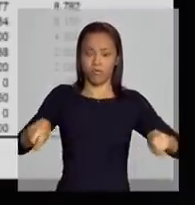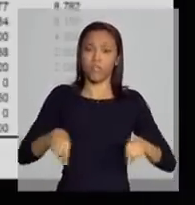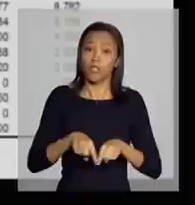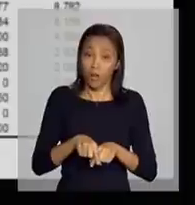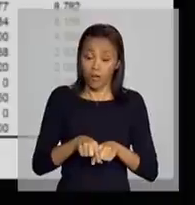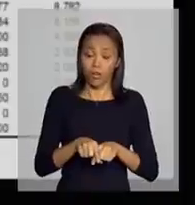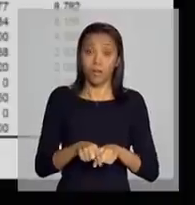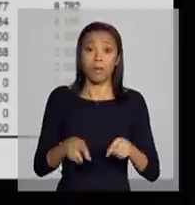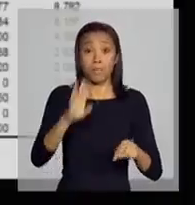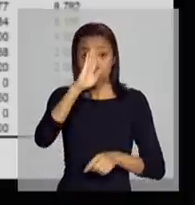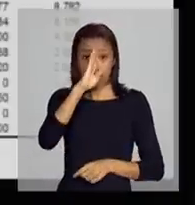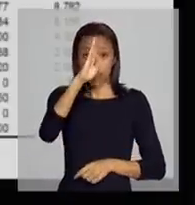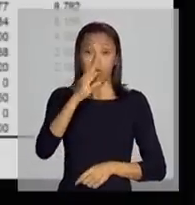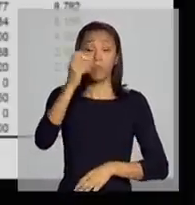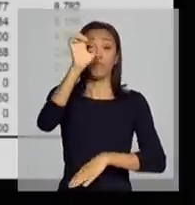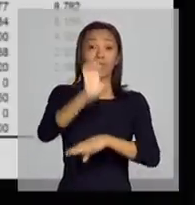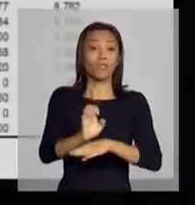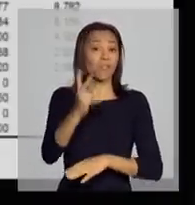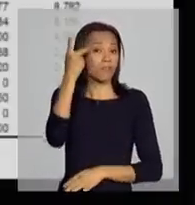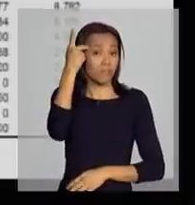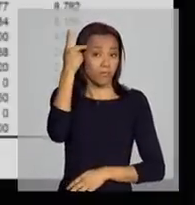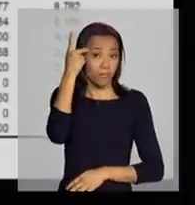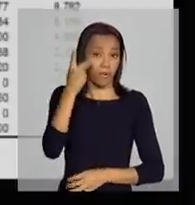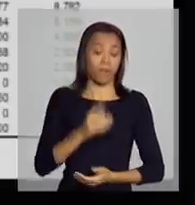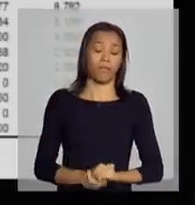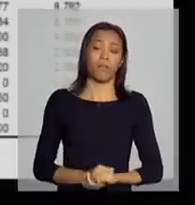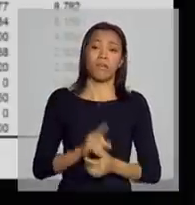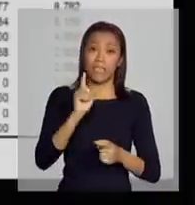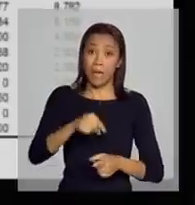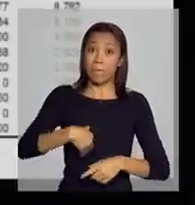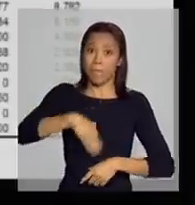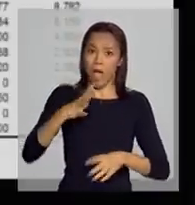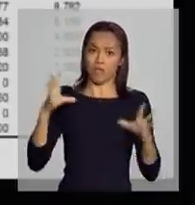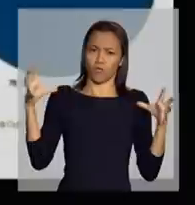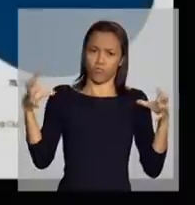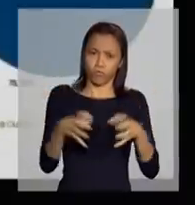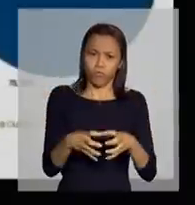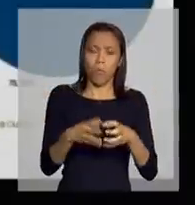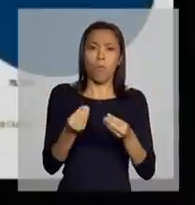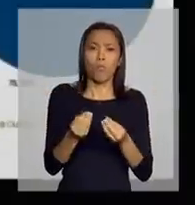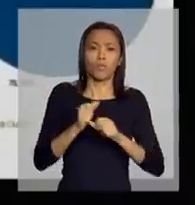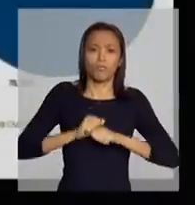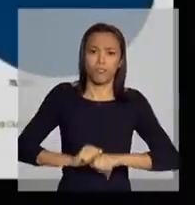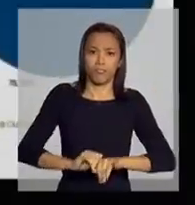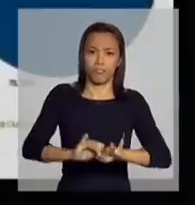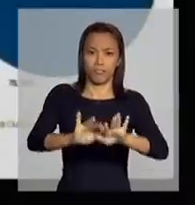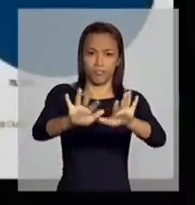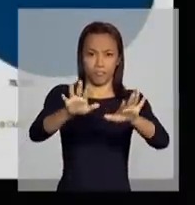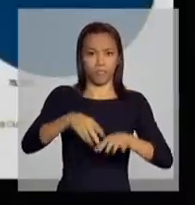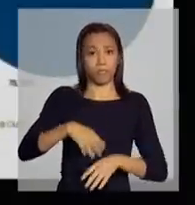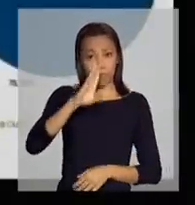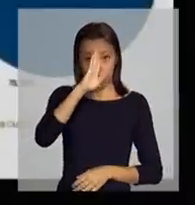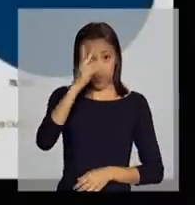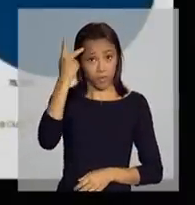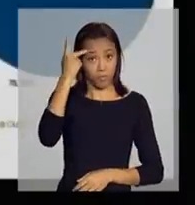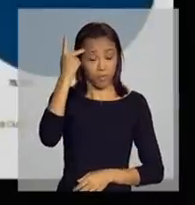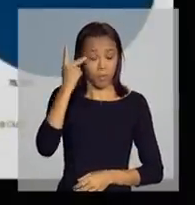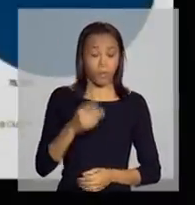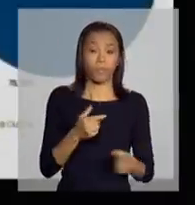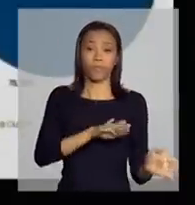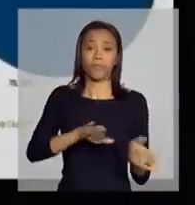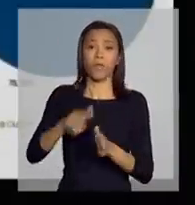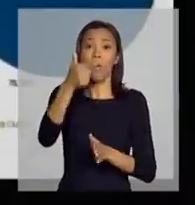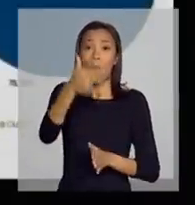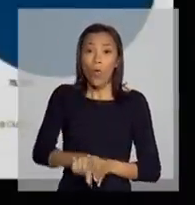no estado de São Paulo, em que pese a concentração, ainda a expansão se dá principalmente em São Paulo. E aqui a questão é